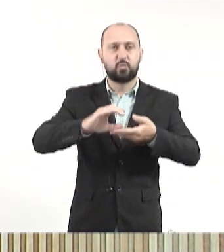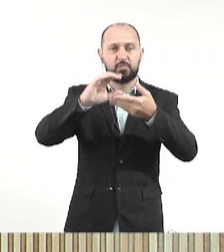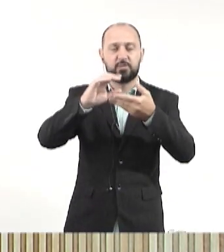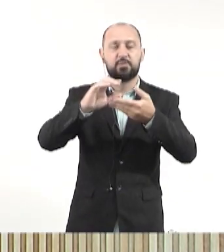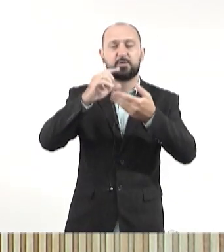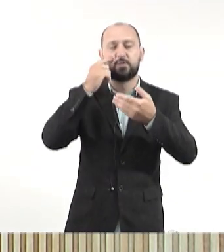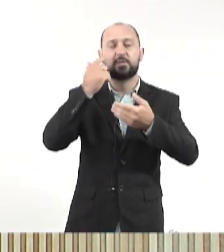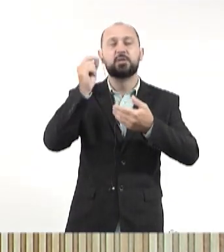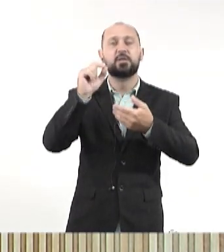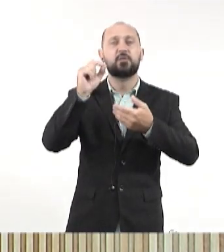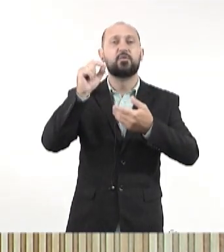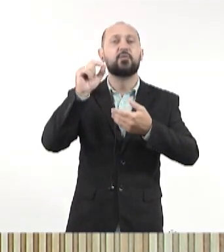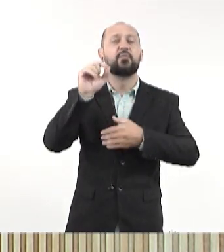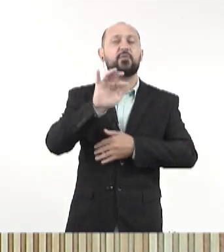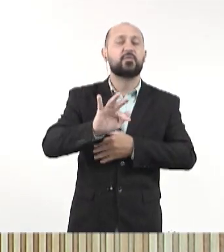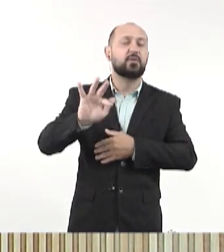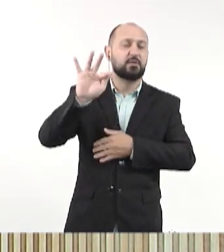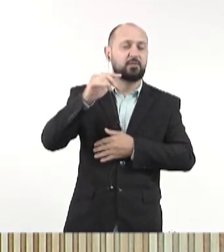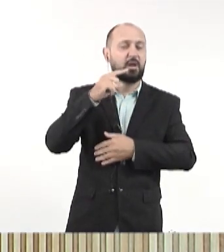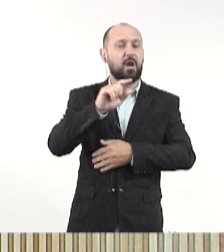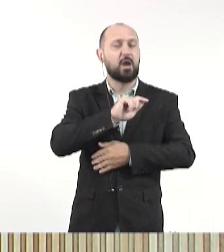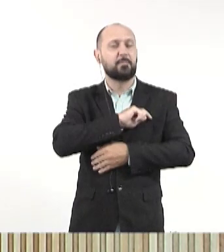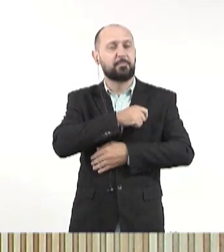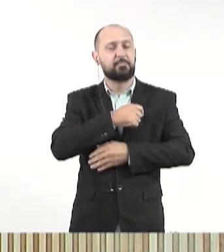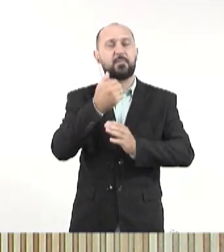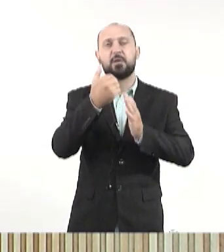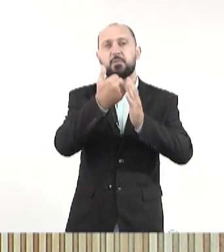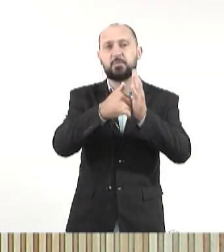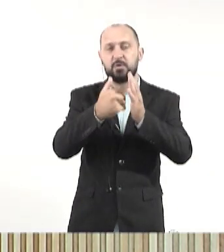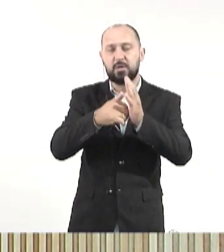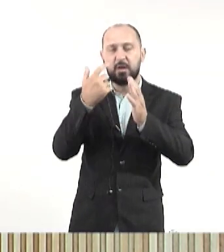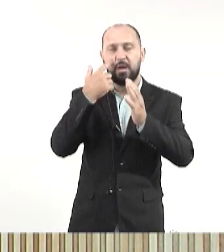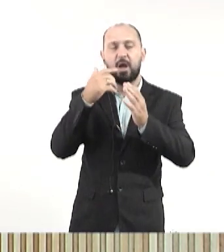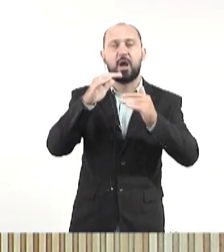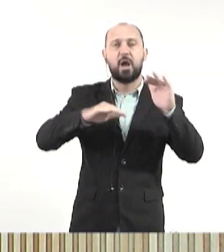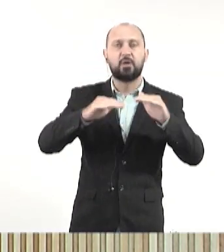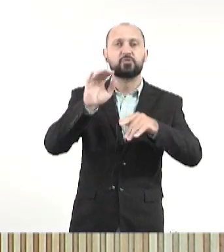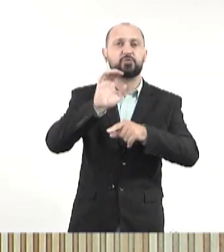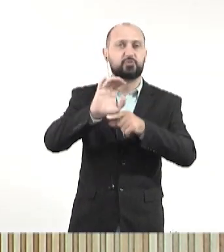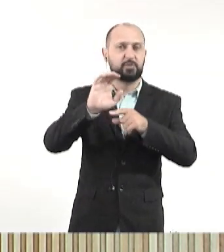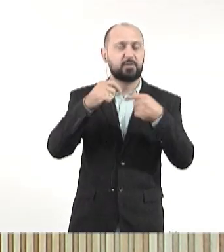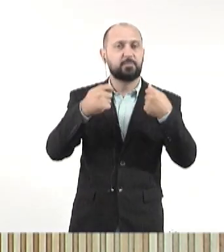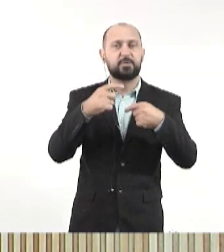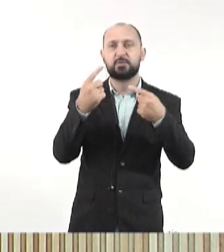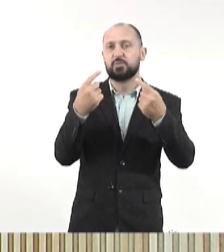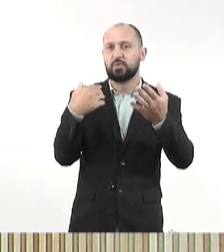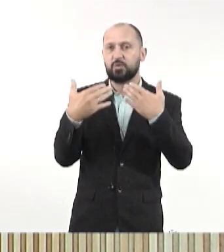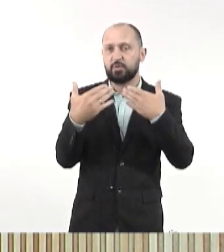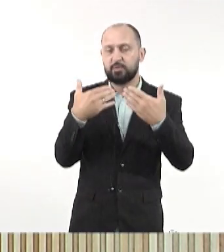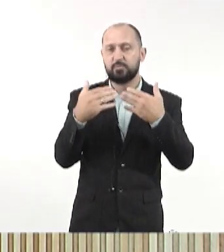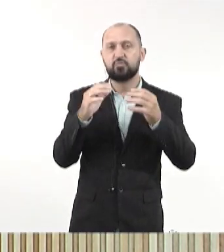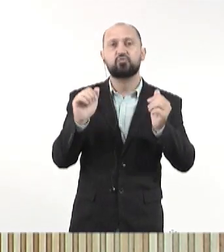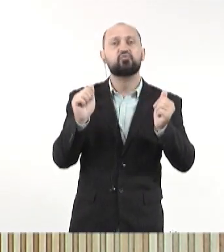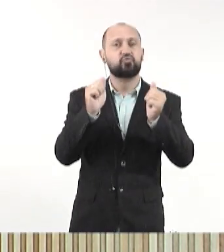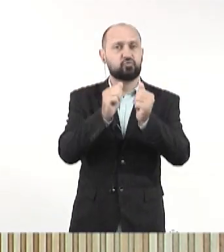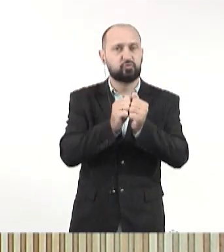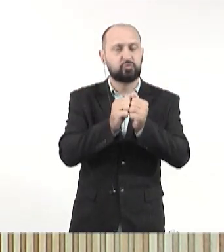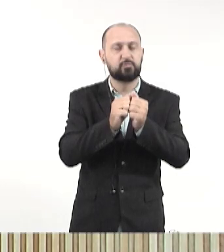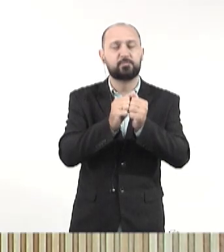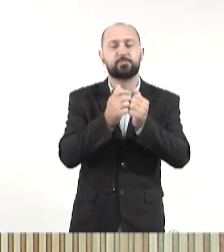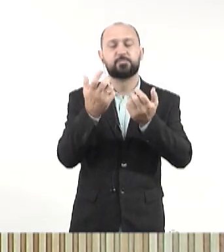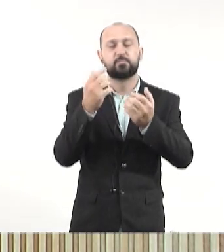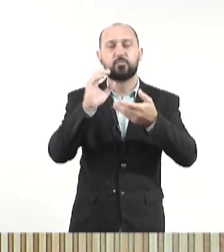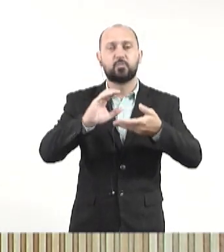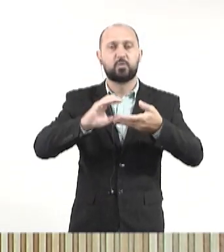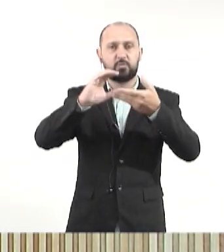Nacional de Política Fazendária, possíveis isenções fiscais, toda a questão tributária, os estados precisam debater de maneira conjunta no